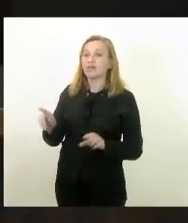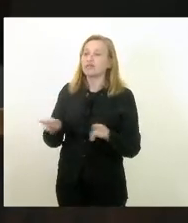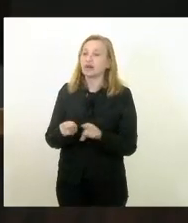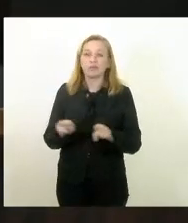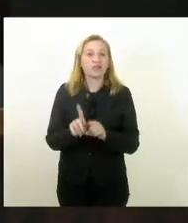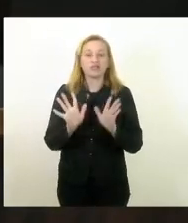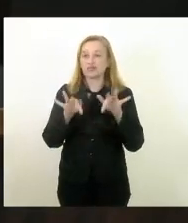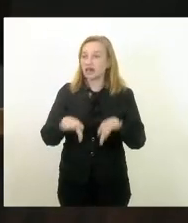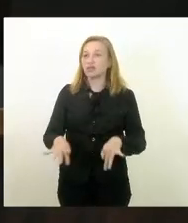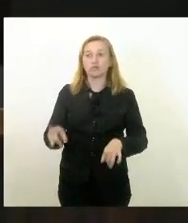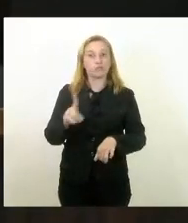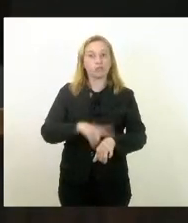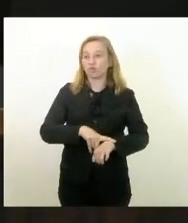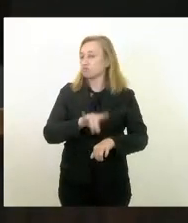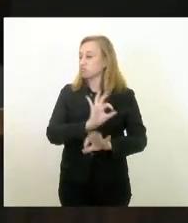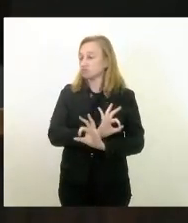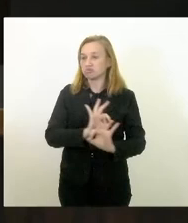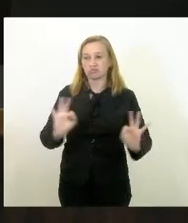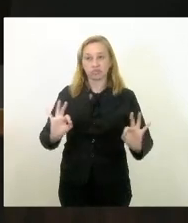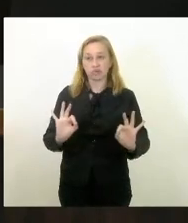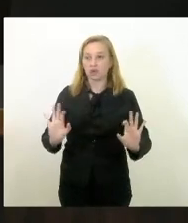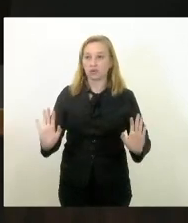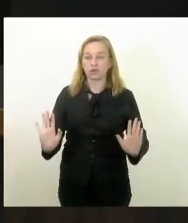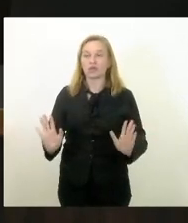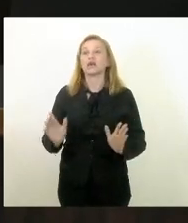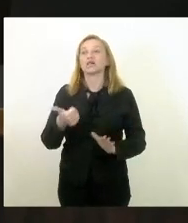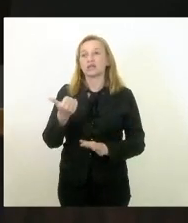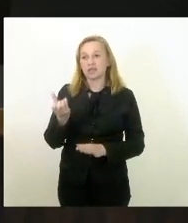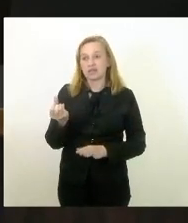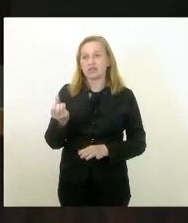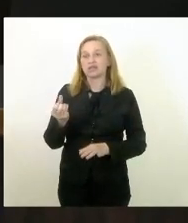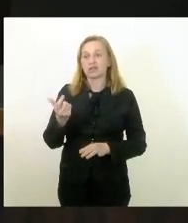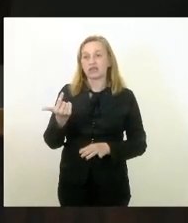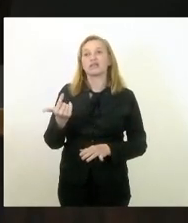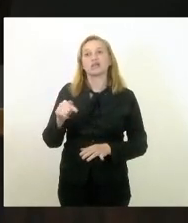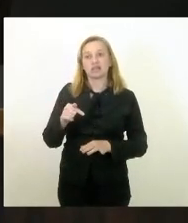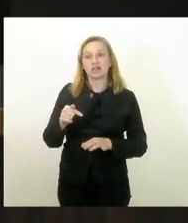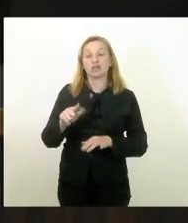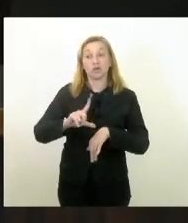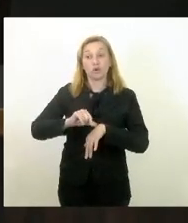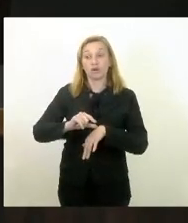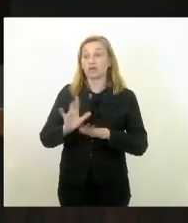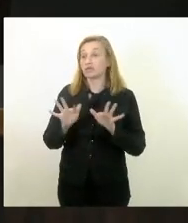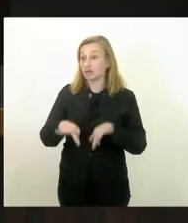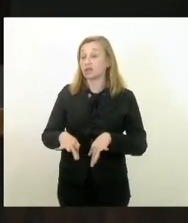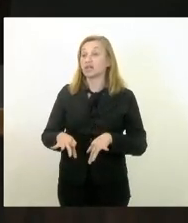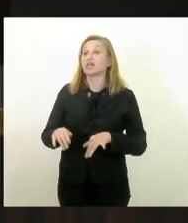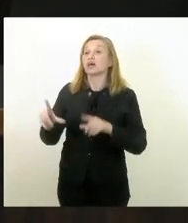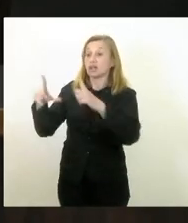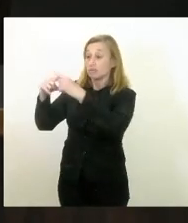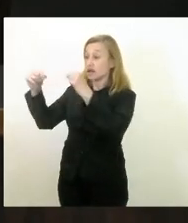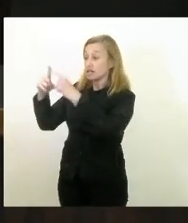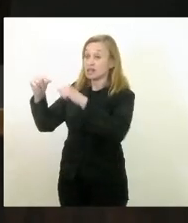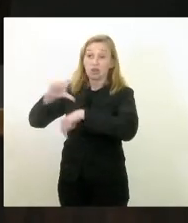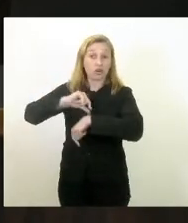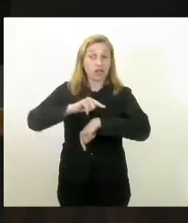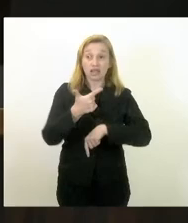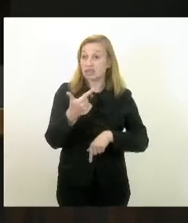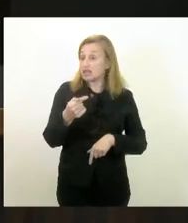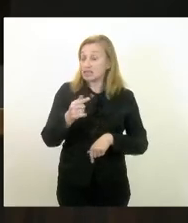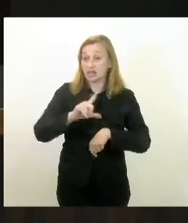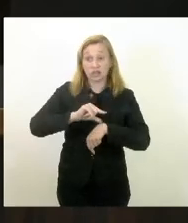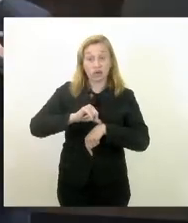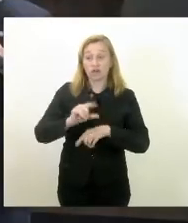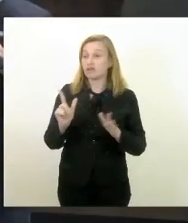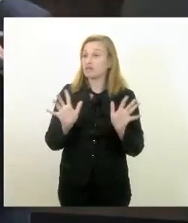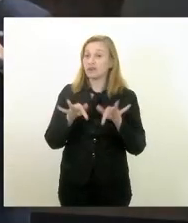vamos ter o expediente final estamos encerrando nas 17 horas mas na fala do senhor em Brasília 17 horas não está encerrada a fala